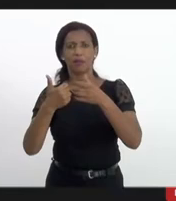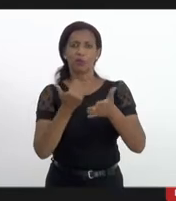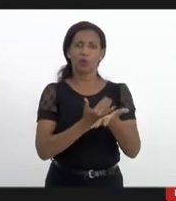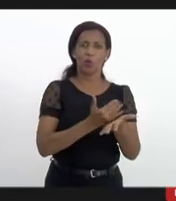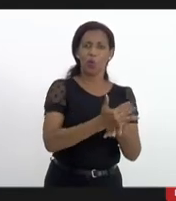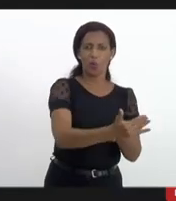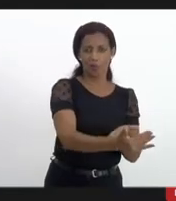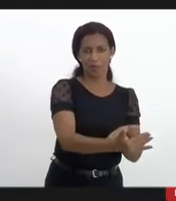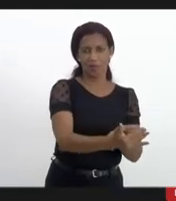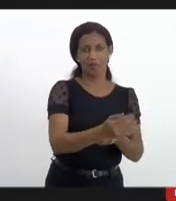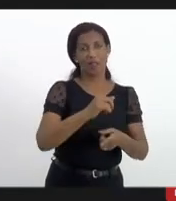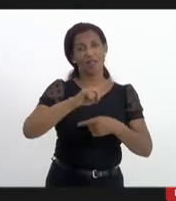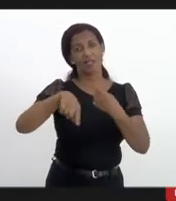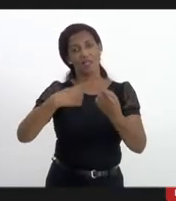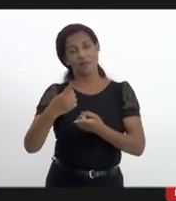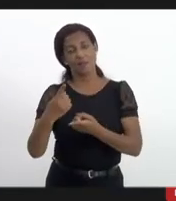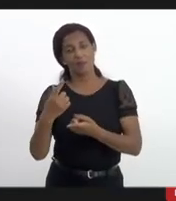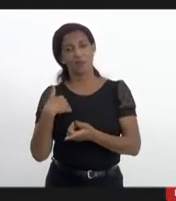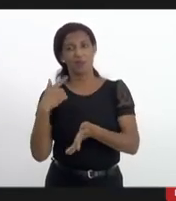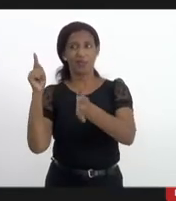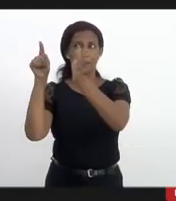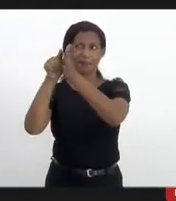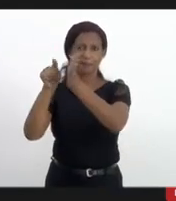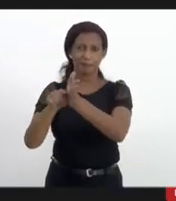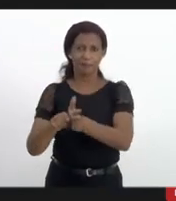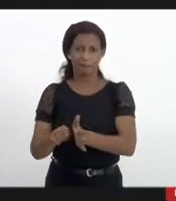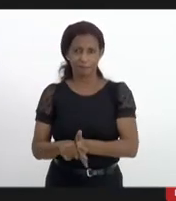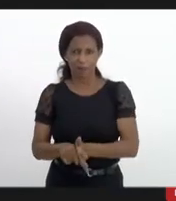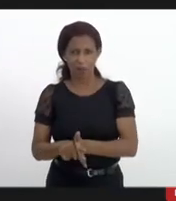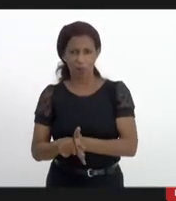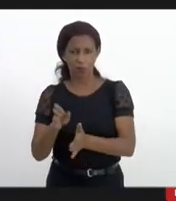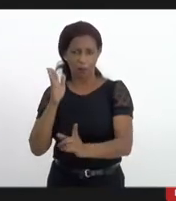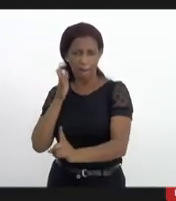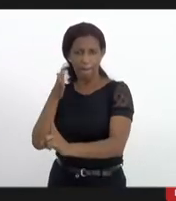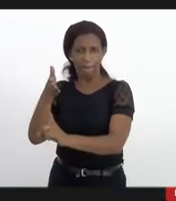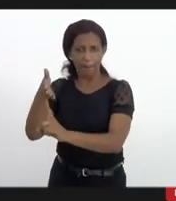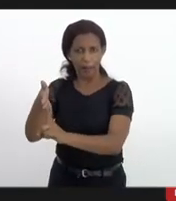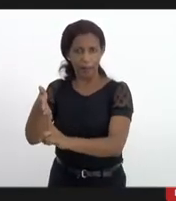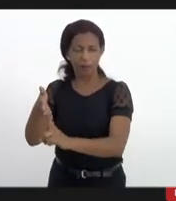e depois eu gostaria de algumas perguntas mais focais